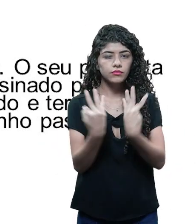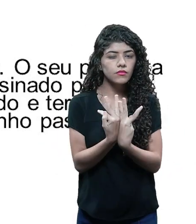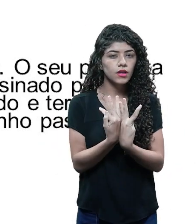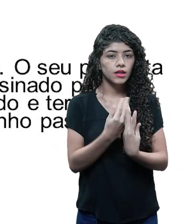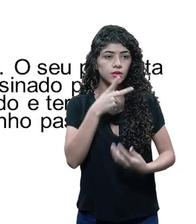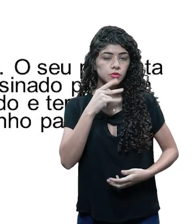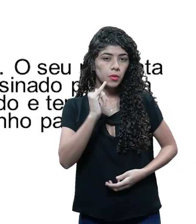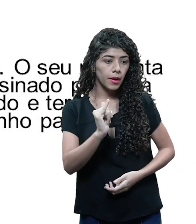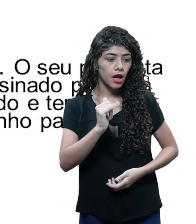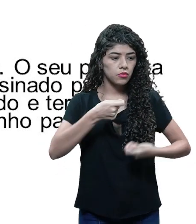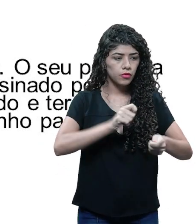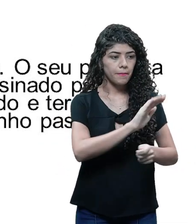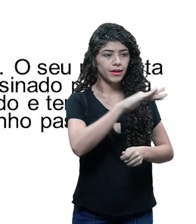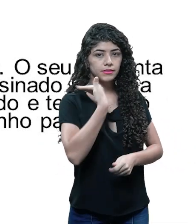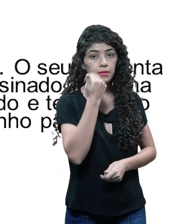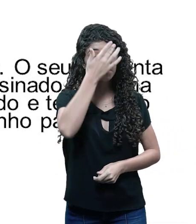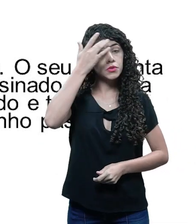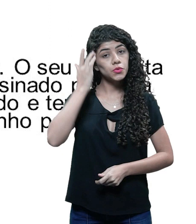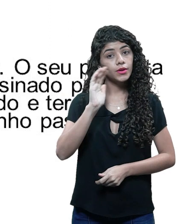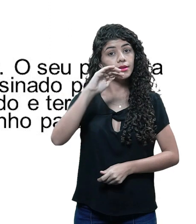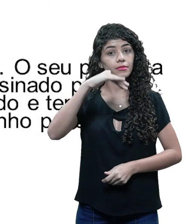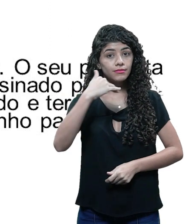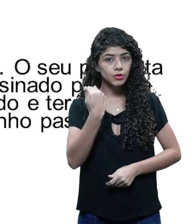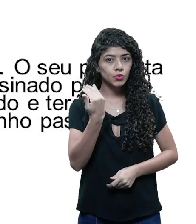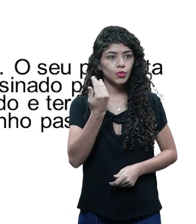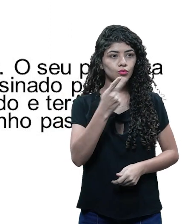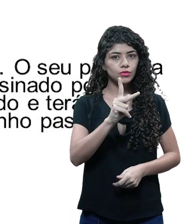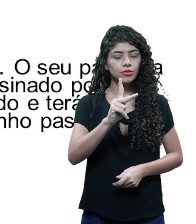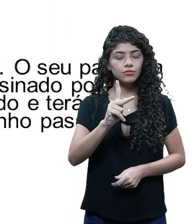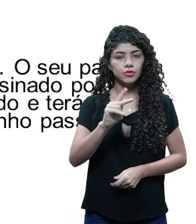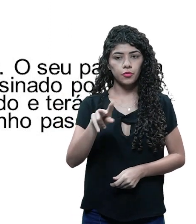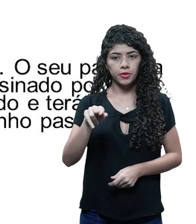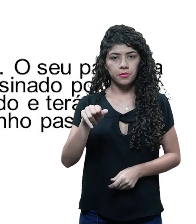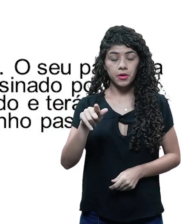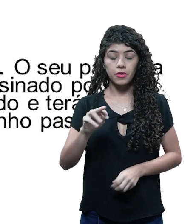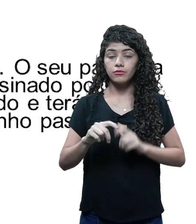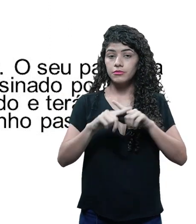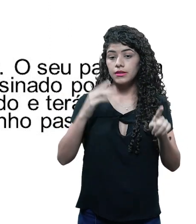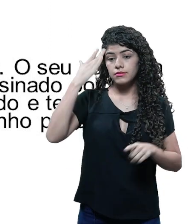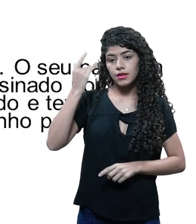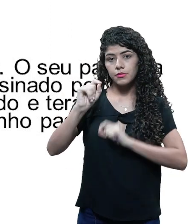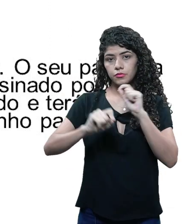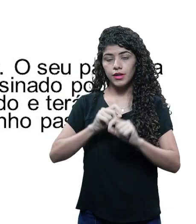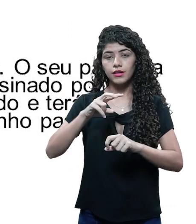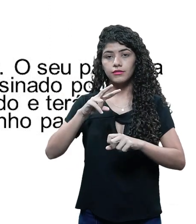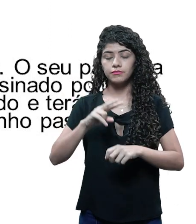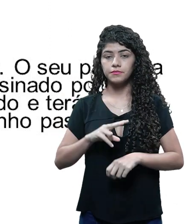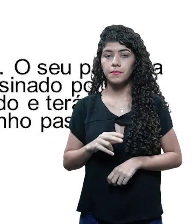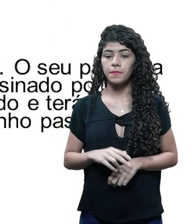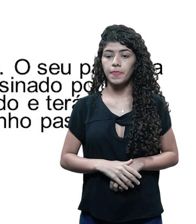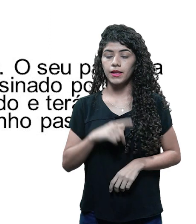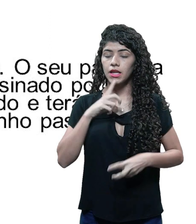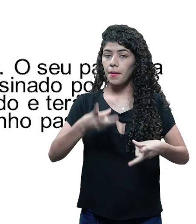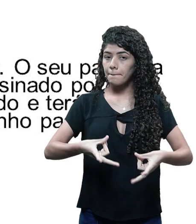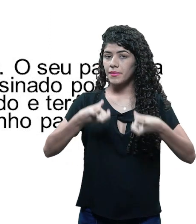a vingar a morte do irmão mais velho, assassinado por uma família rival. Mas sabe que, caso se vingue, será